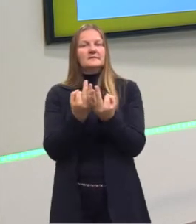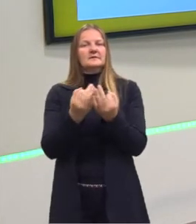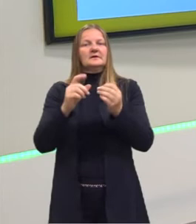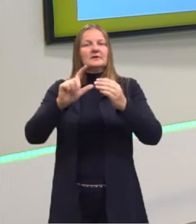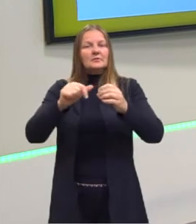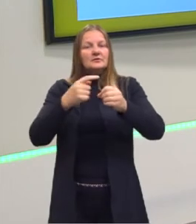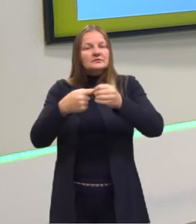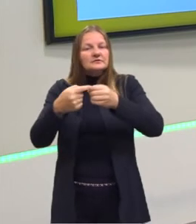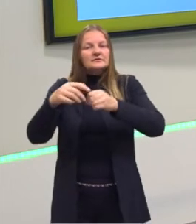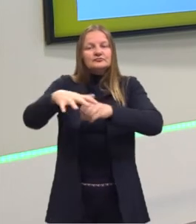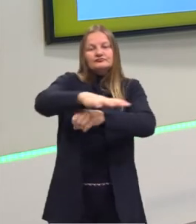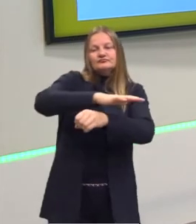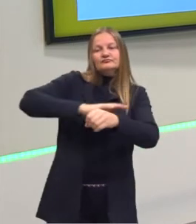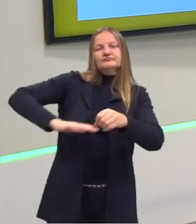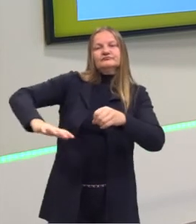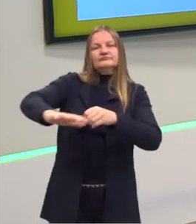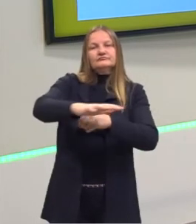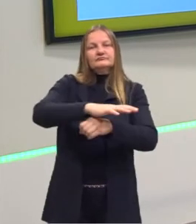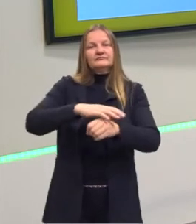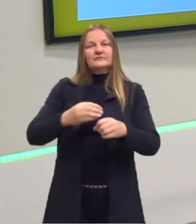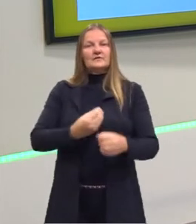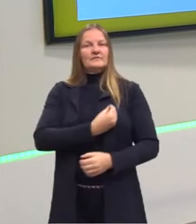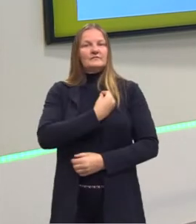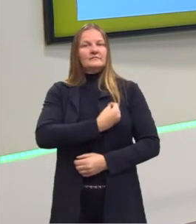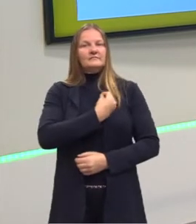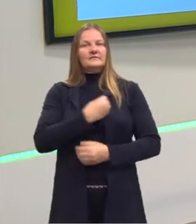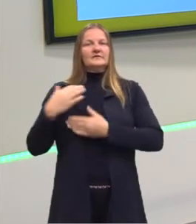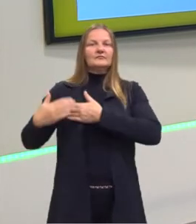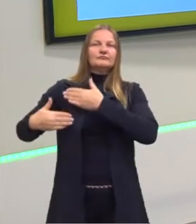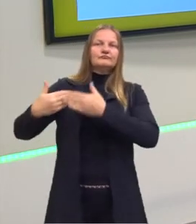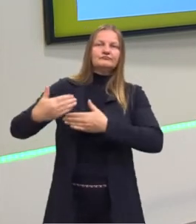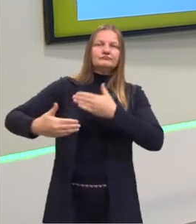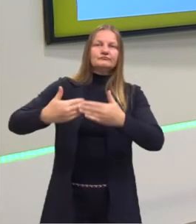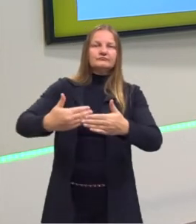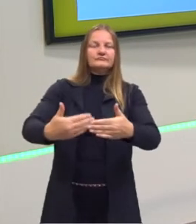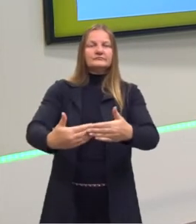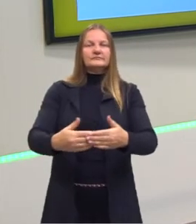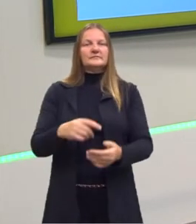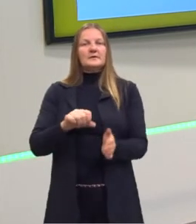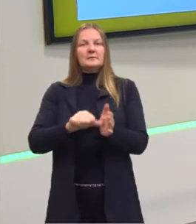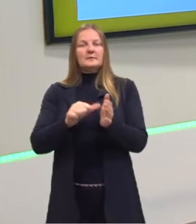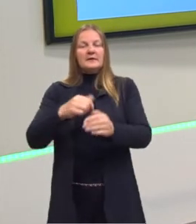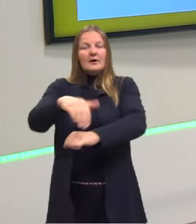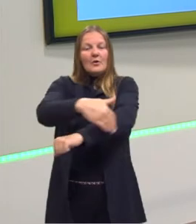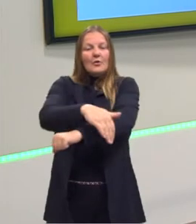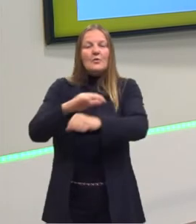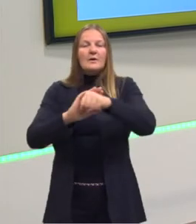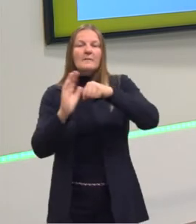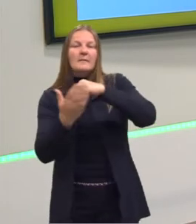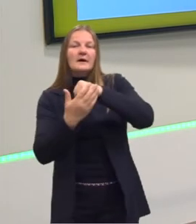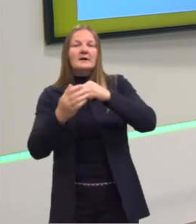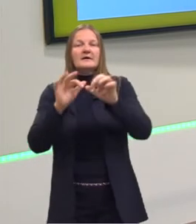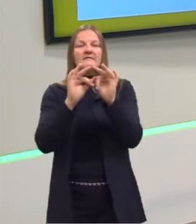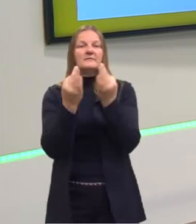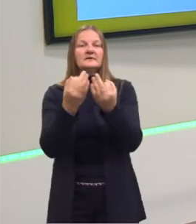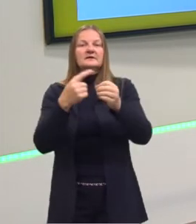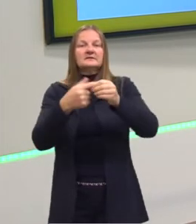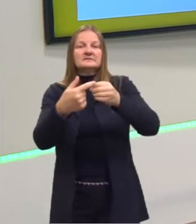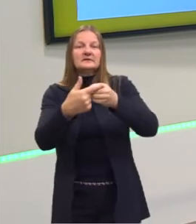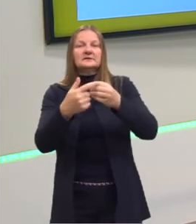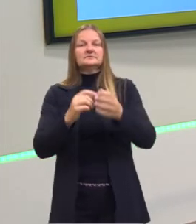e depois a gente vai sendo aquilo que a gente vai vivendo. E a nossa primeira vivência vai ser o quê? A nossa rua, o nosso bairro, a nossa família.